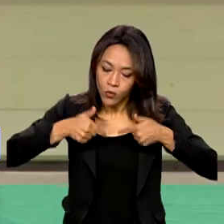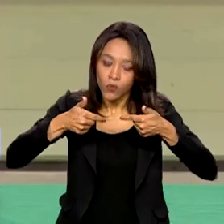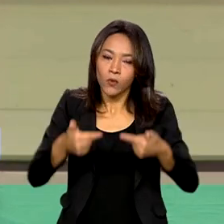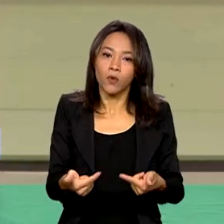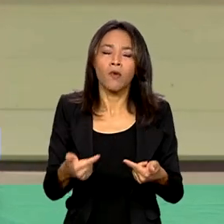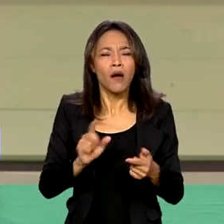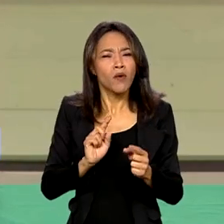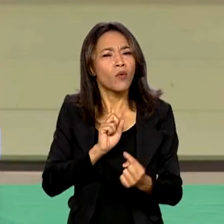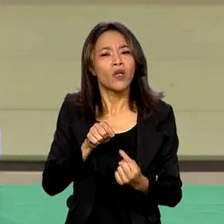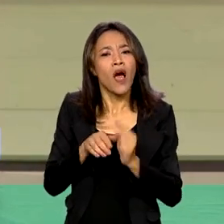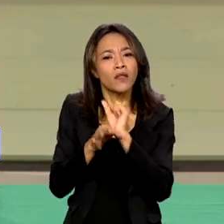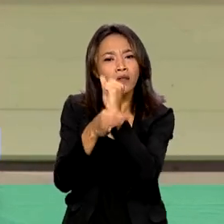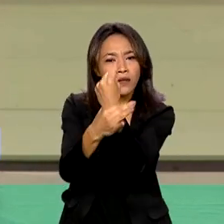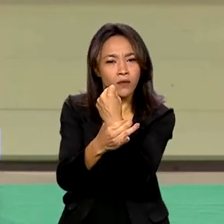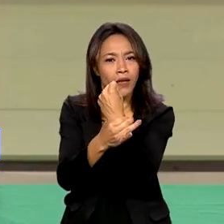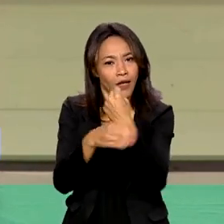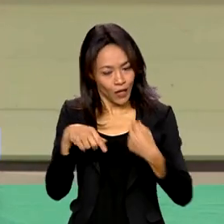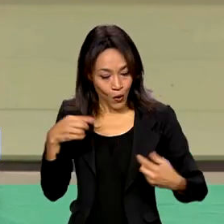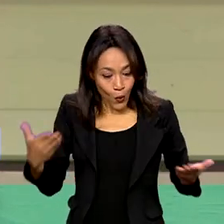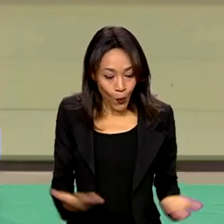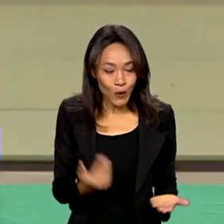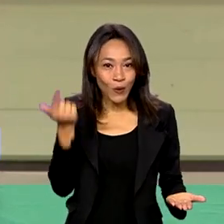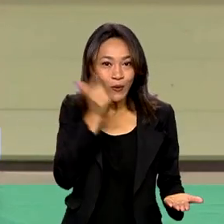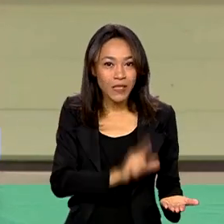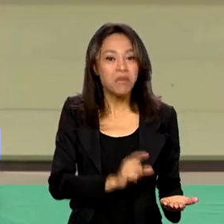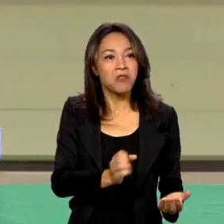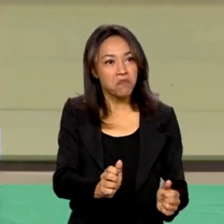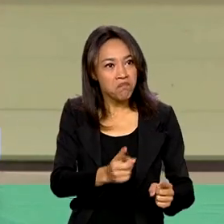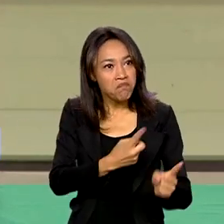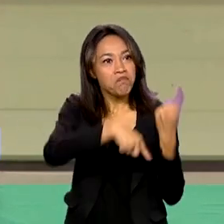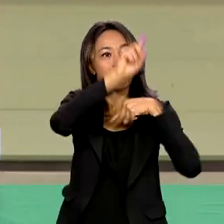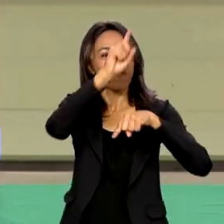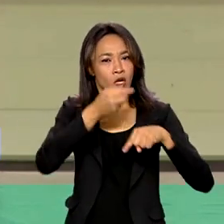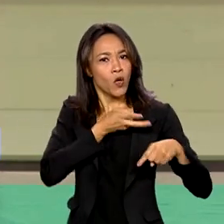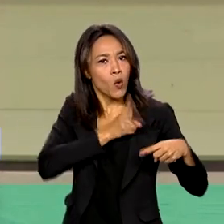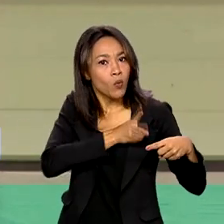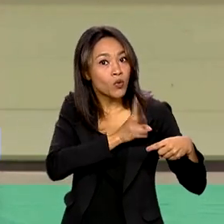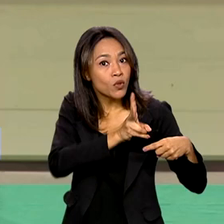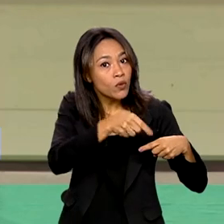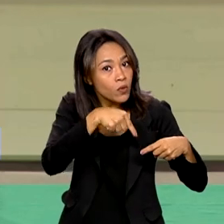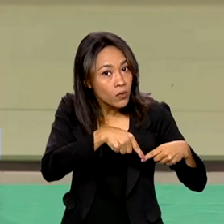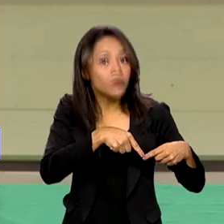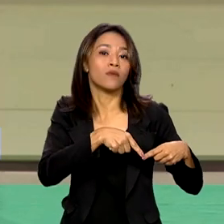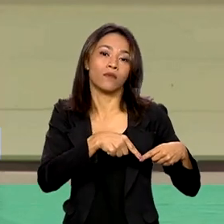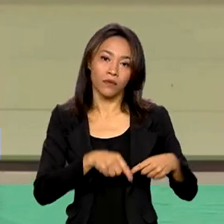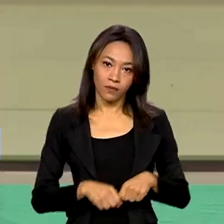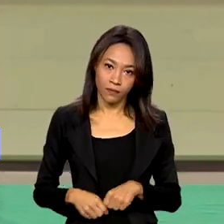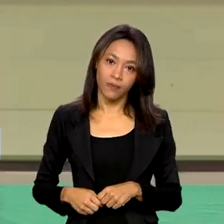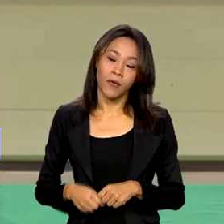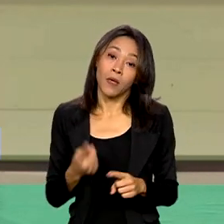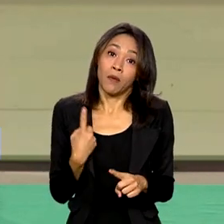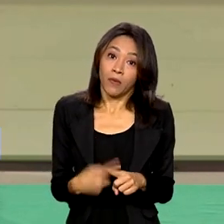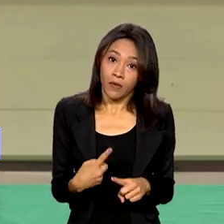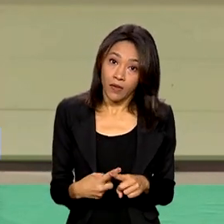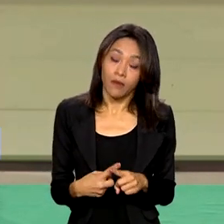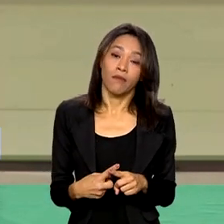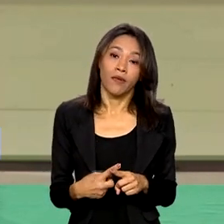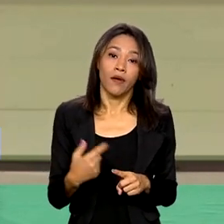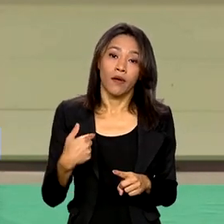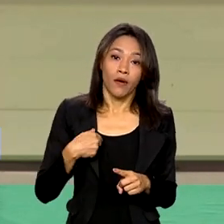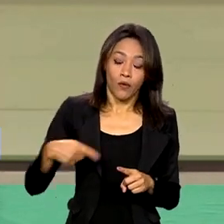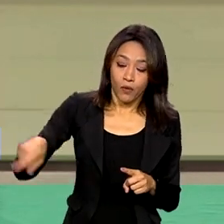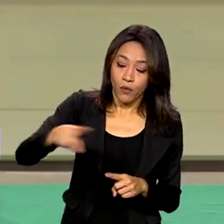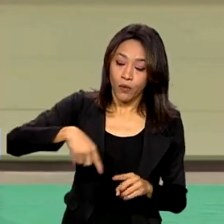esses resultados que nós alcançamos, eles sejam consolidados e sejam persistentes. Porque o